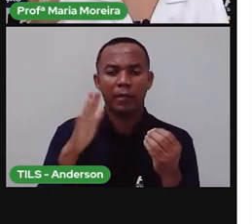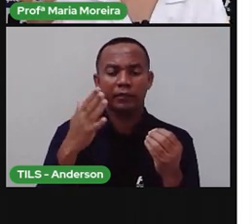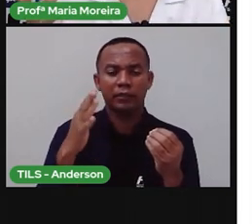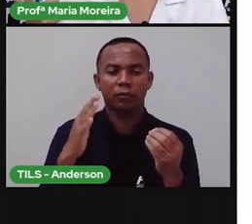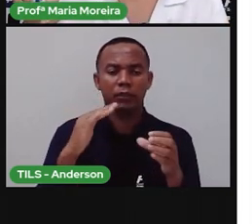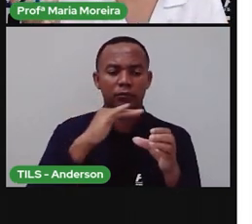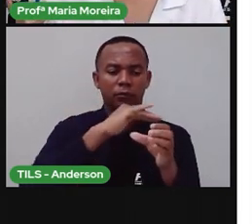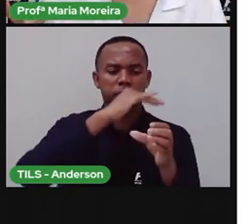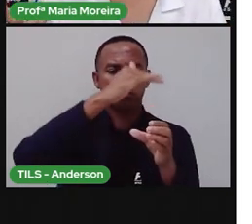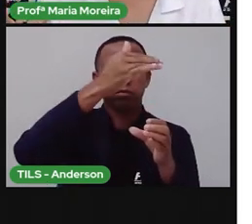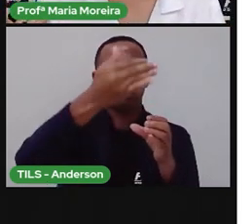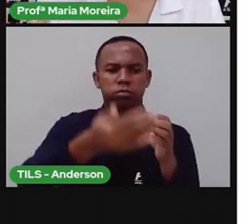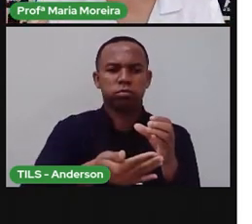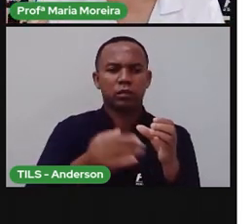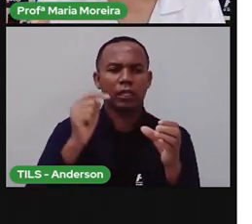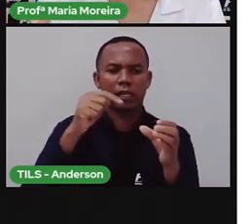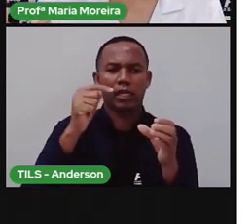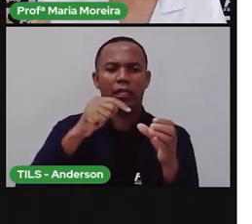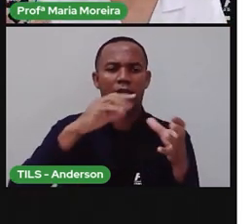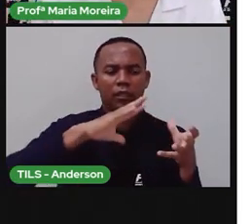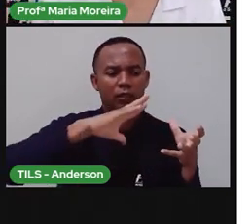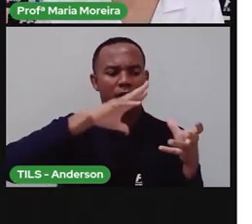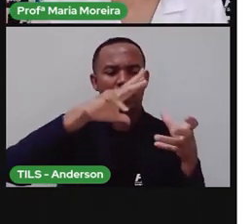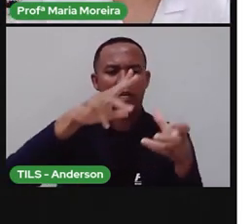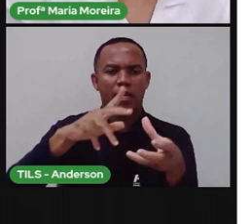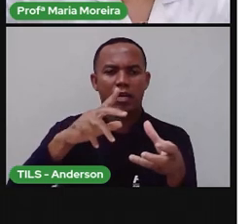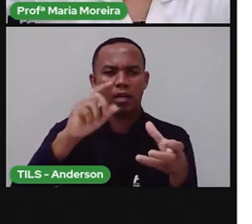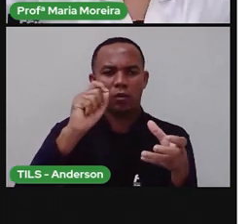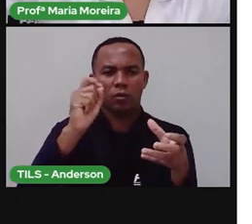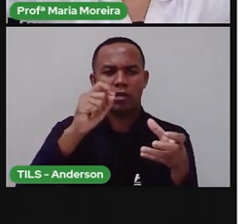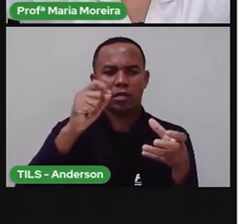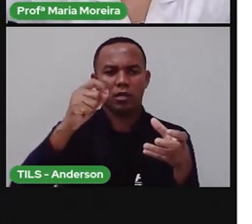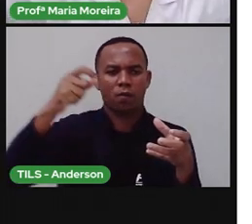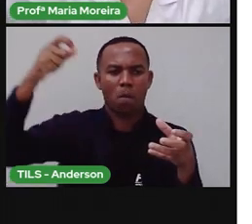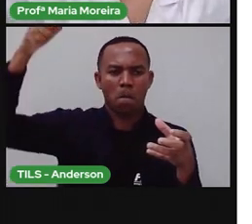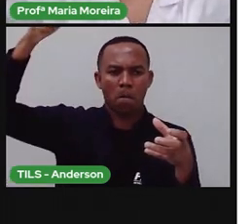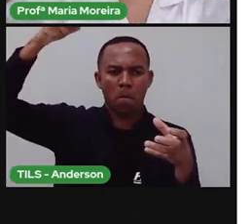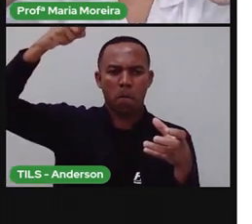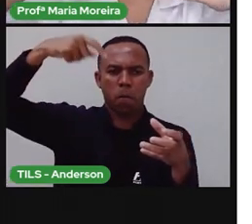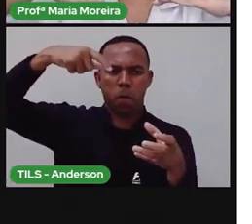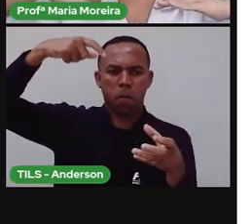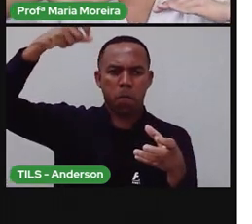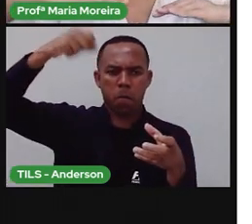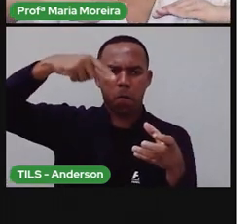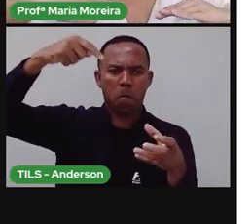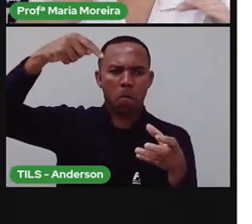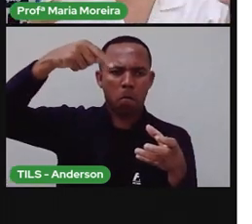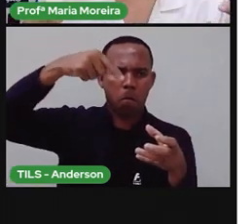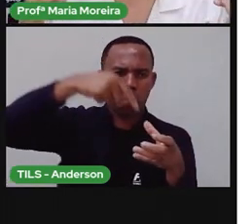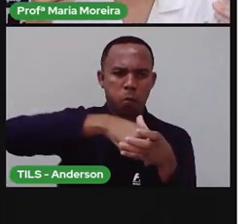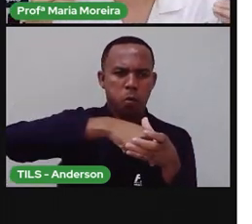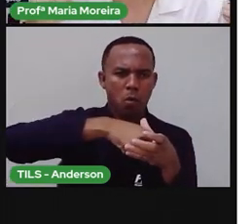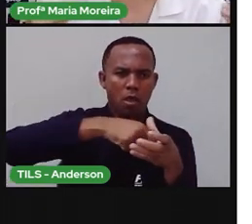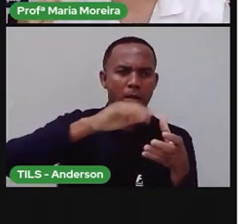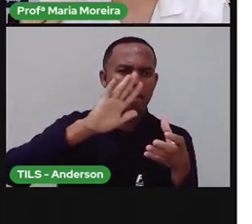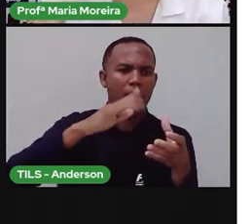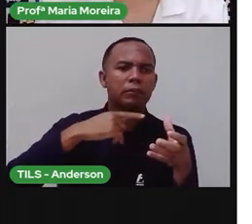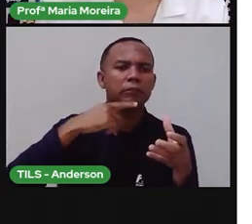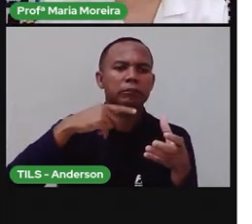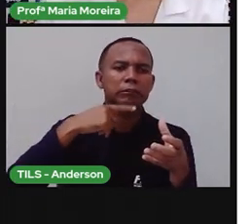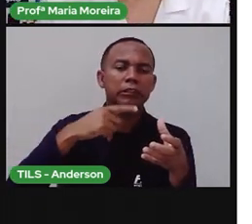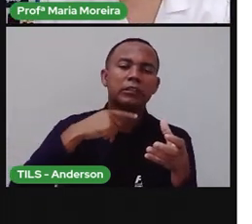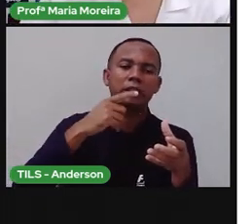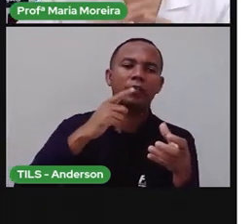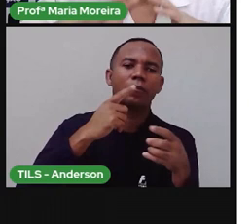proteção da atmosfera, o era que ia acontecer? Os raios solares viriam diretamente e a gente não iria